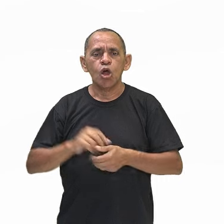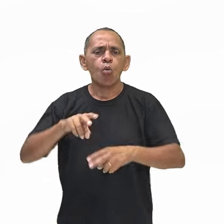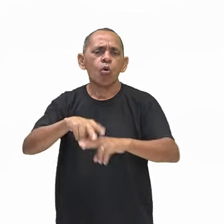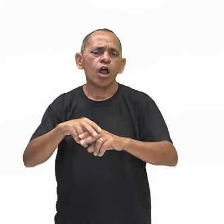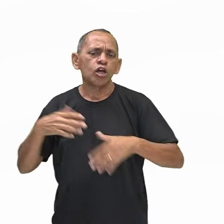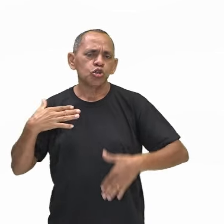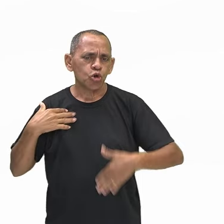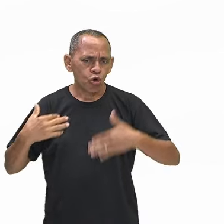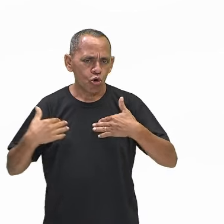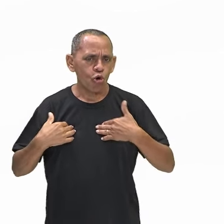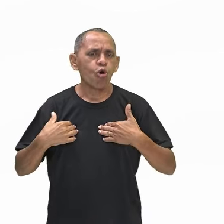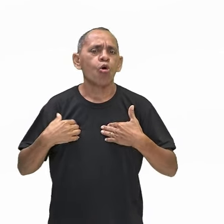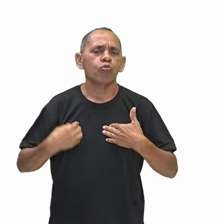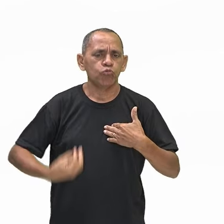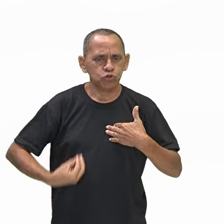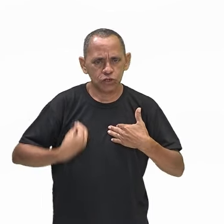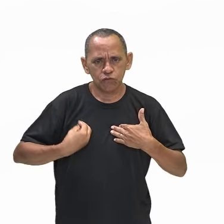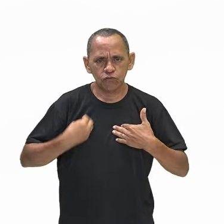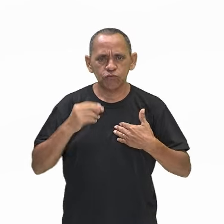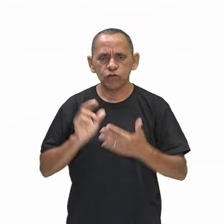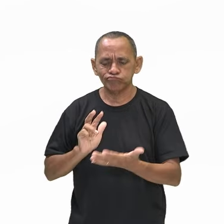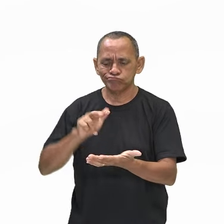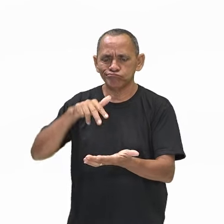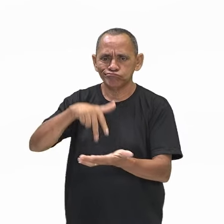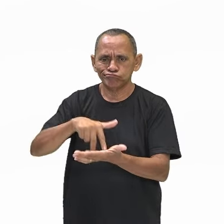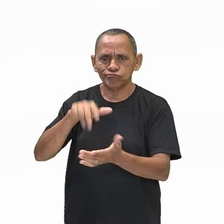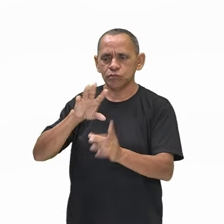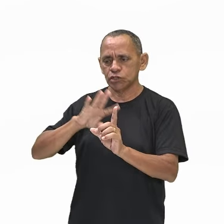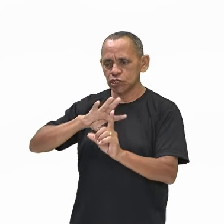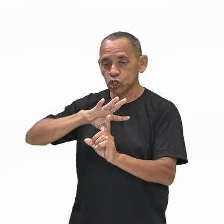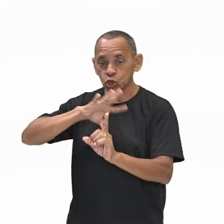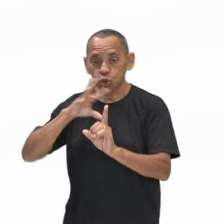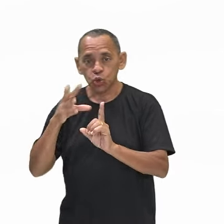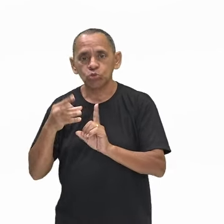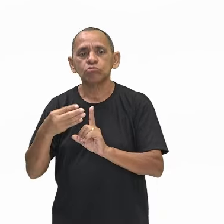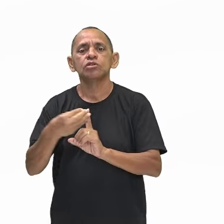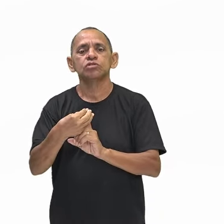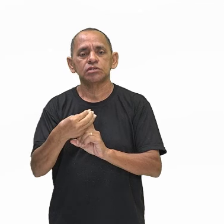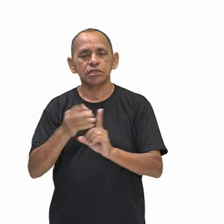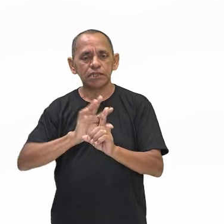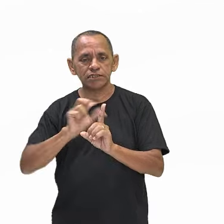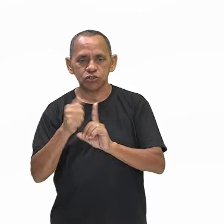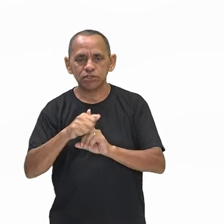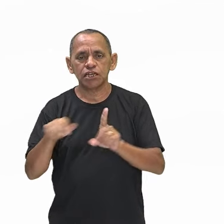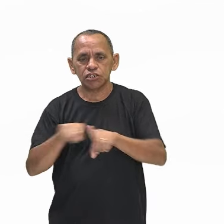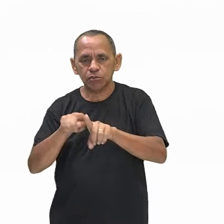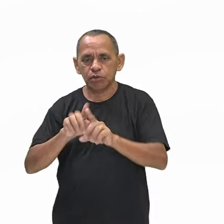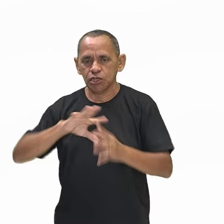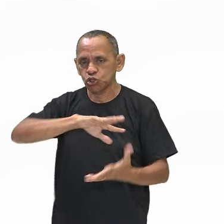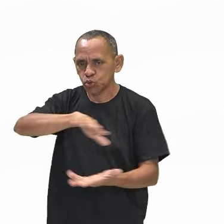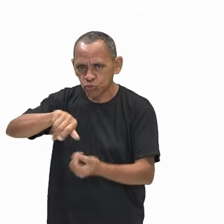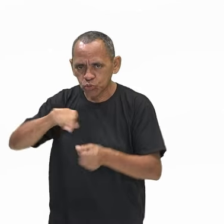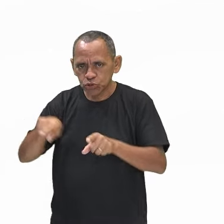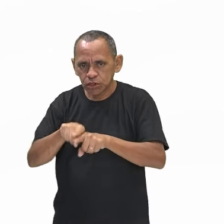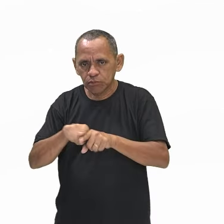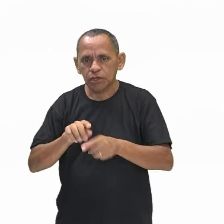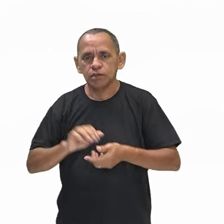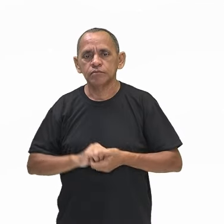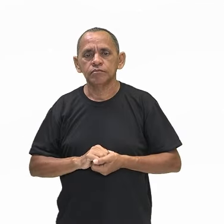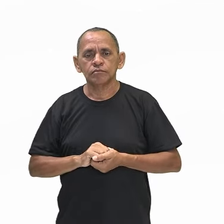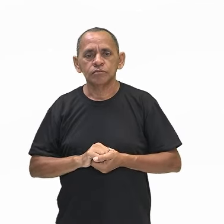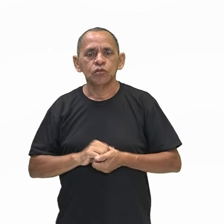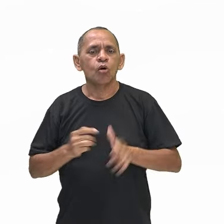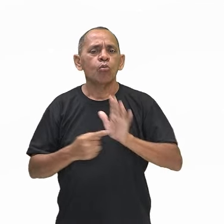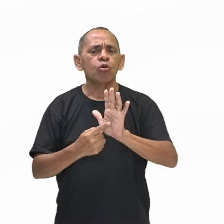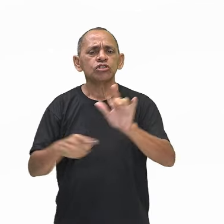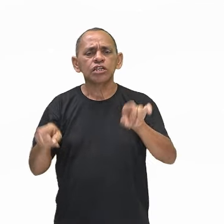integra-se no mundo. Cabe aqui salientar que a corporeidade também é uma realidade